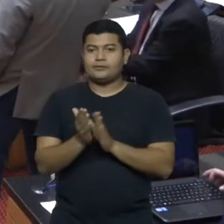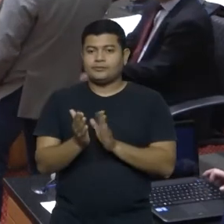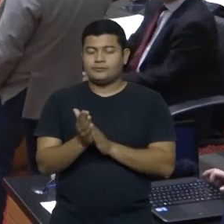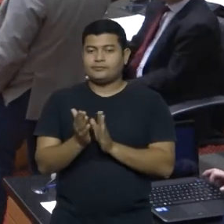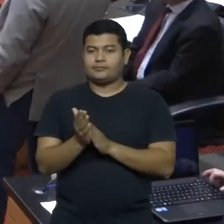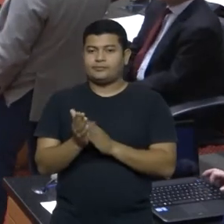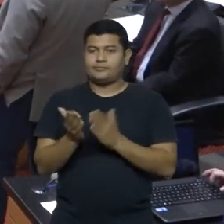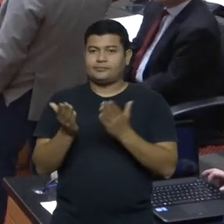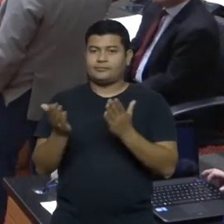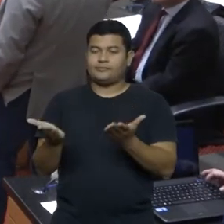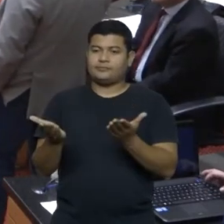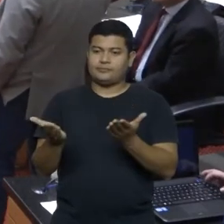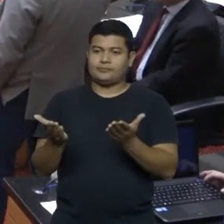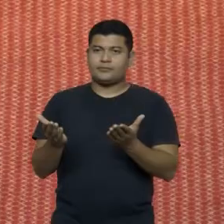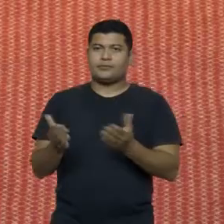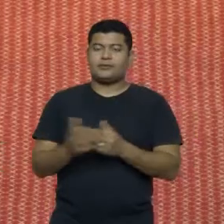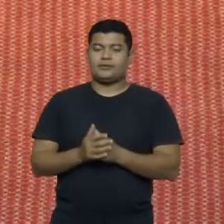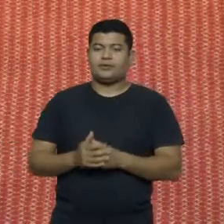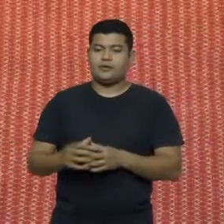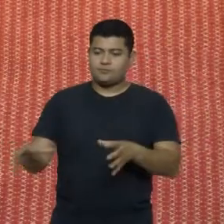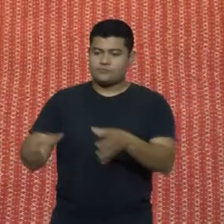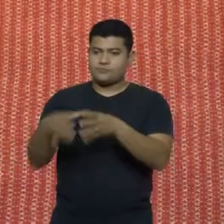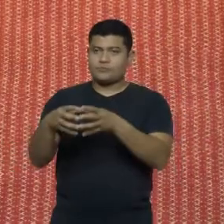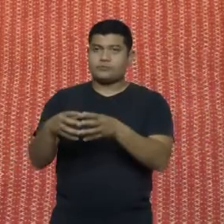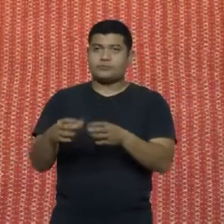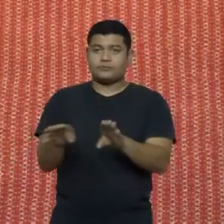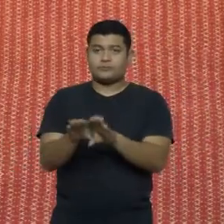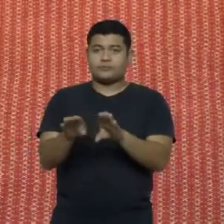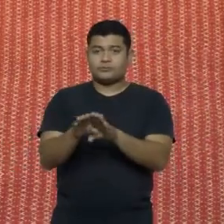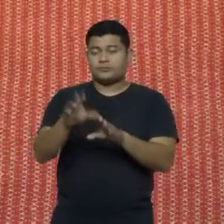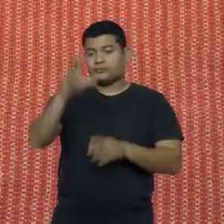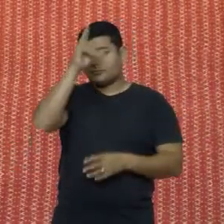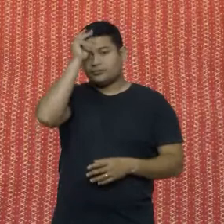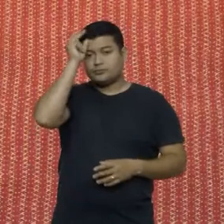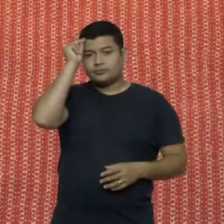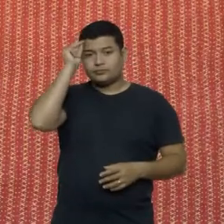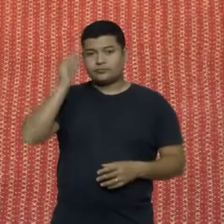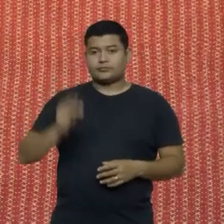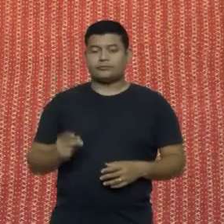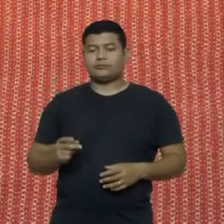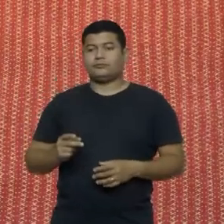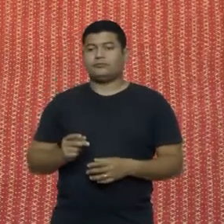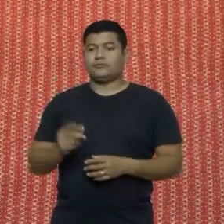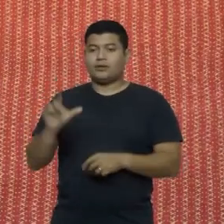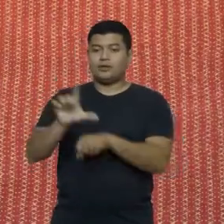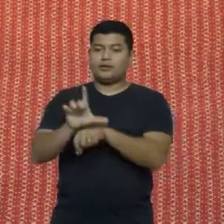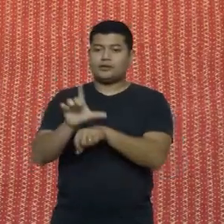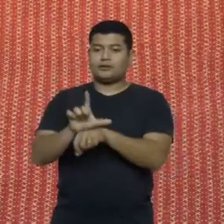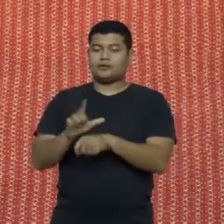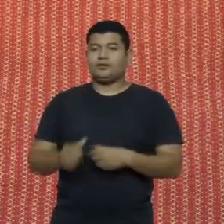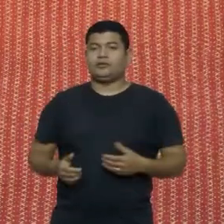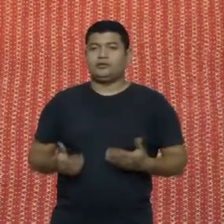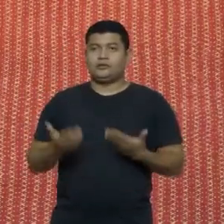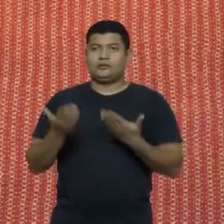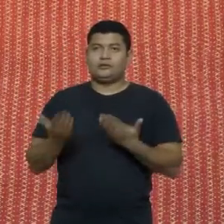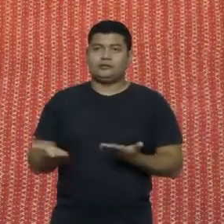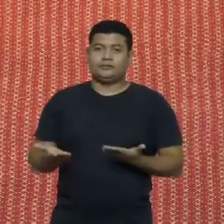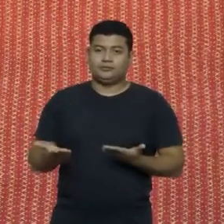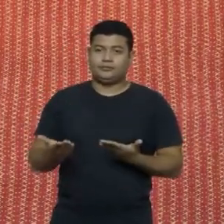legislativo, parabéns ao prefeito de Laje, Seron, ao nosso ilustre